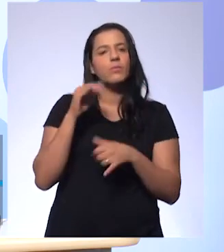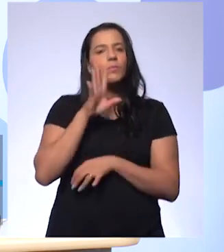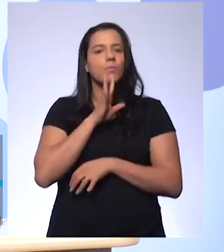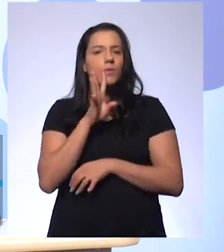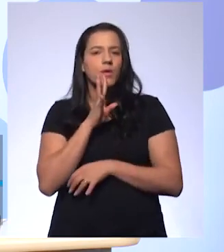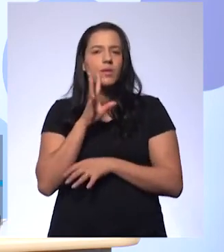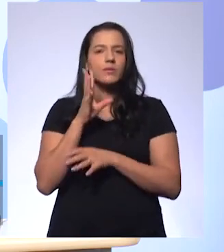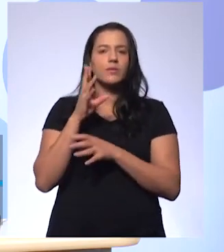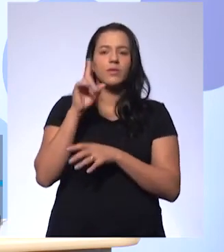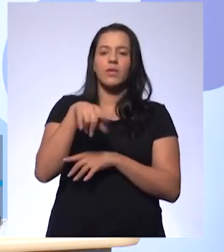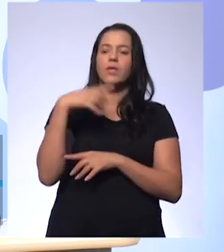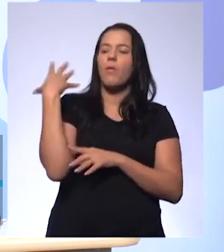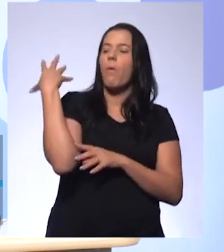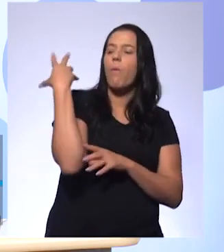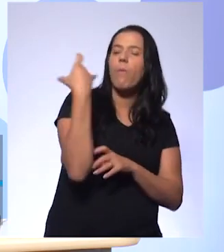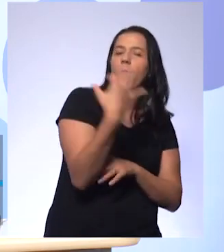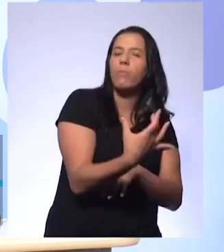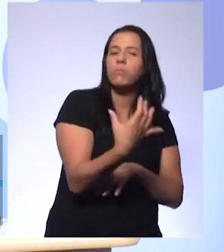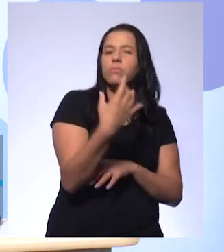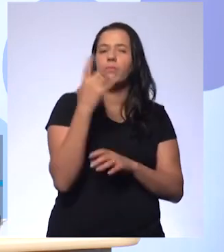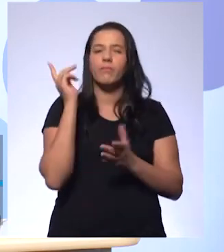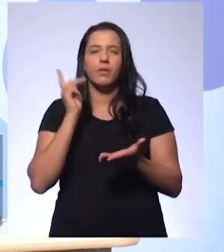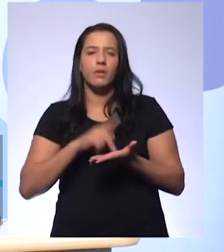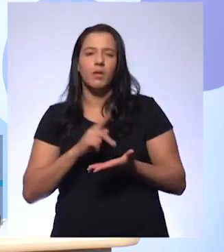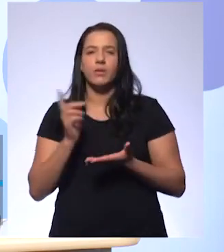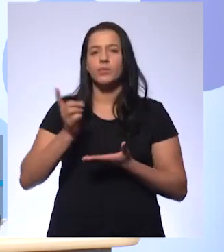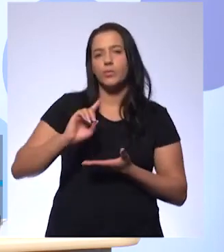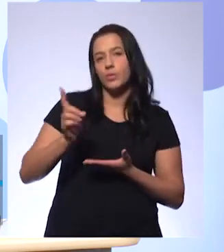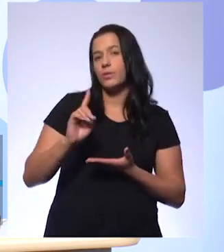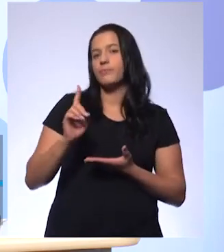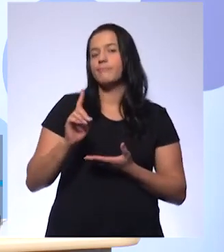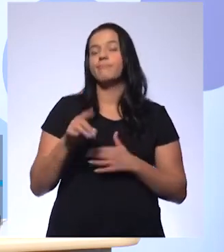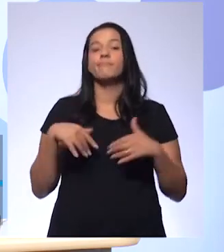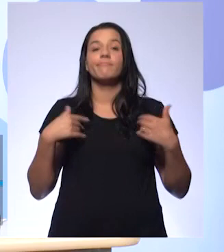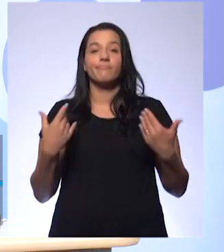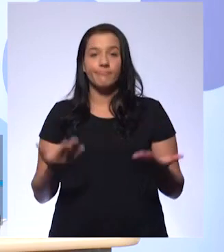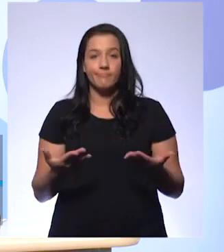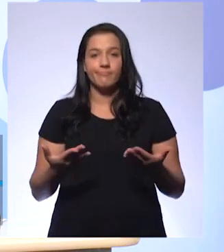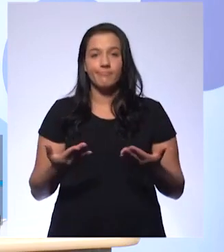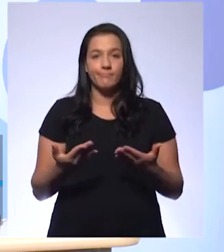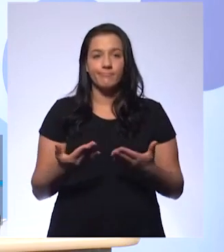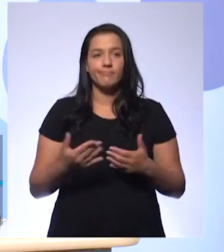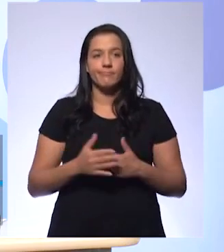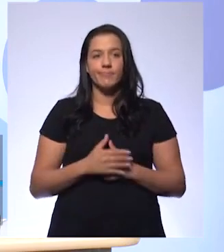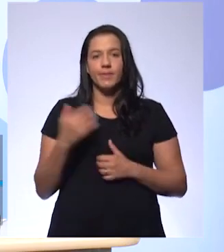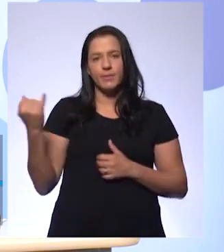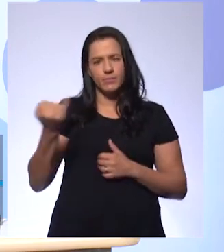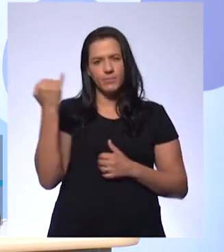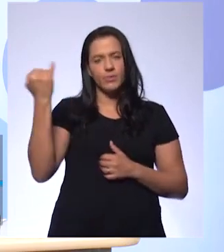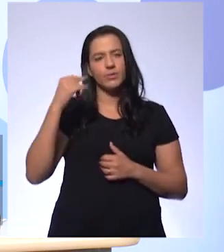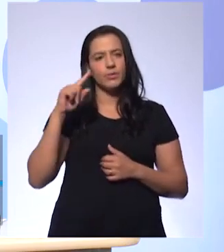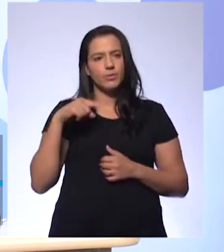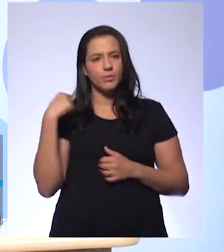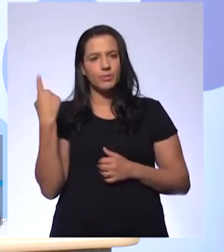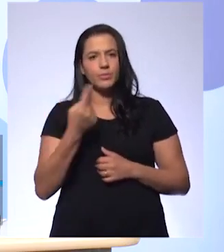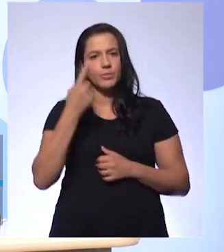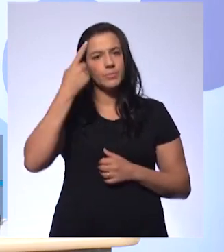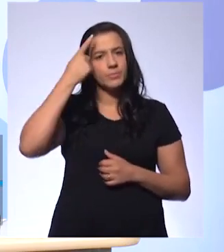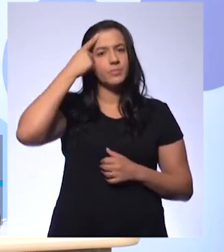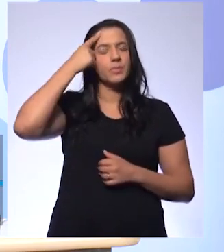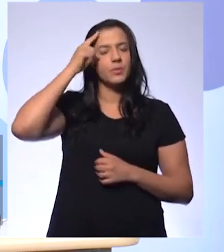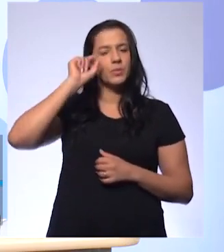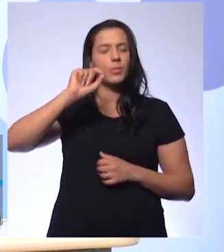a extinção dos dinossauros está principalmente ligada a essa queda do meteoro. É importante para a gente saber o que você pensa